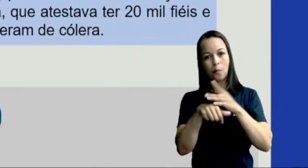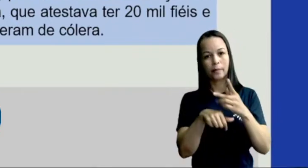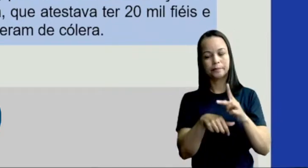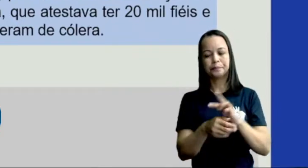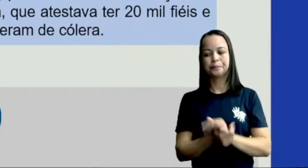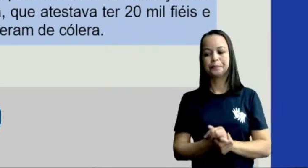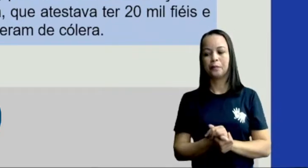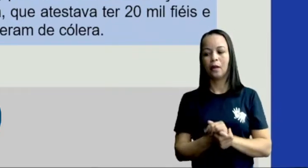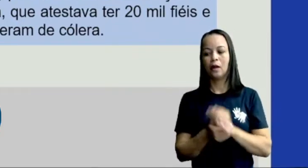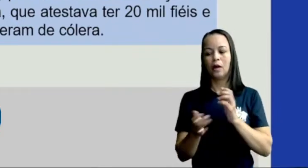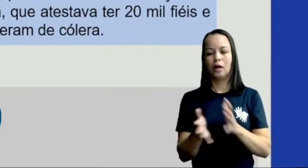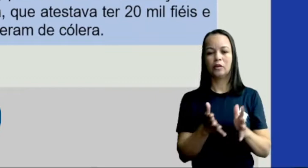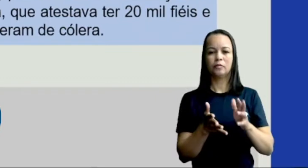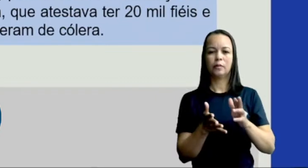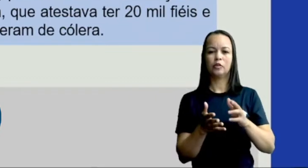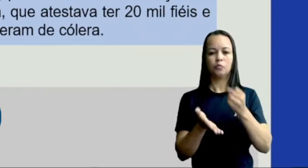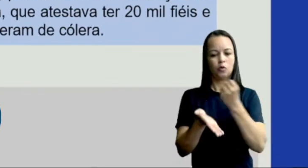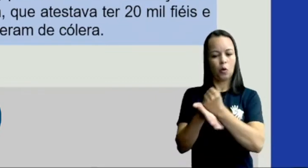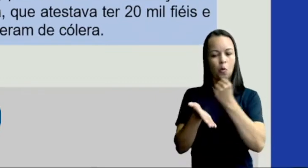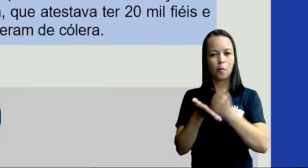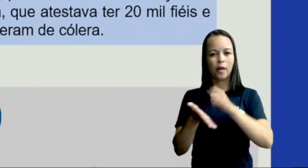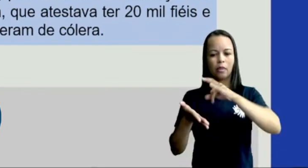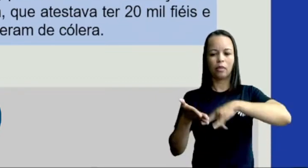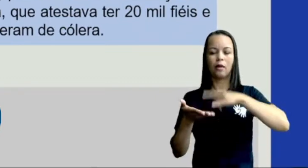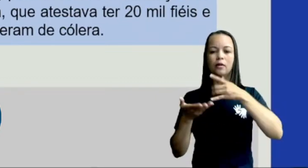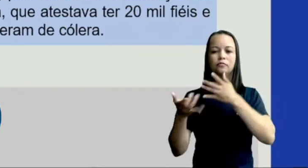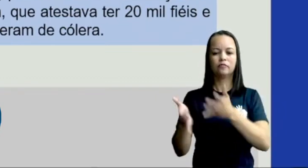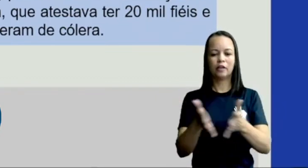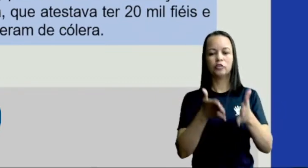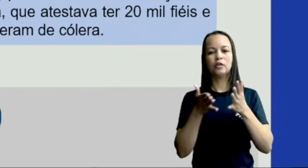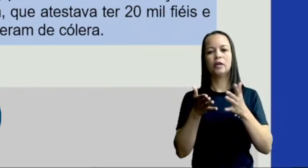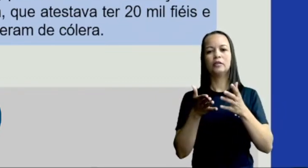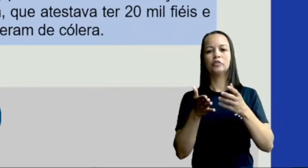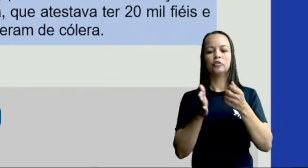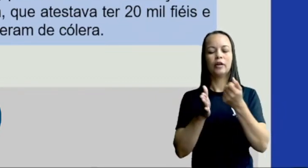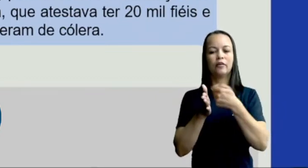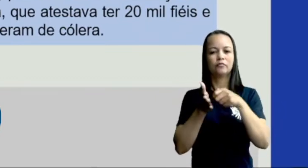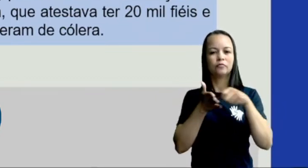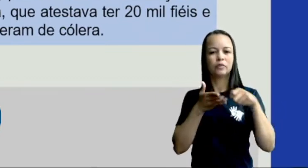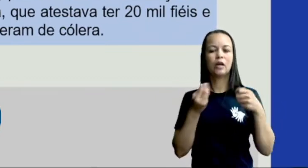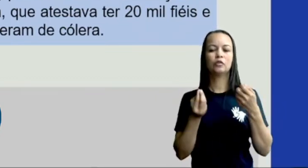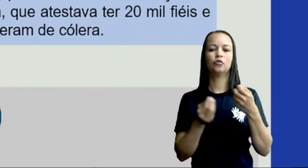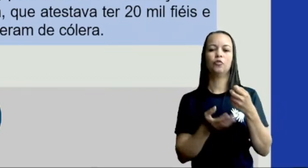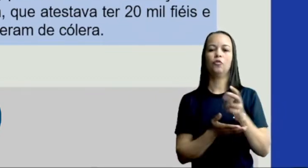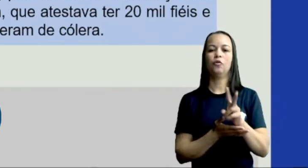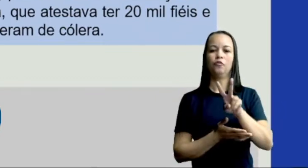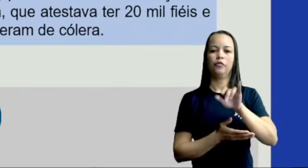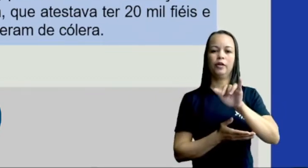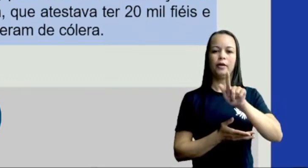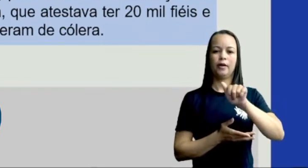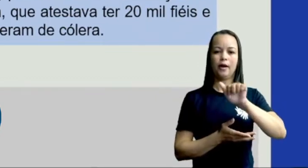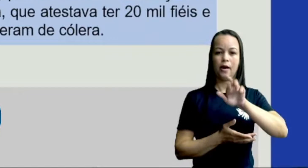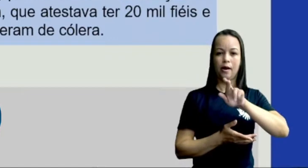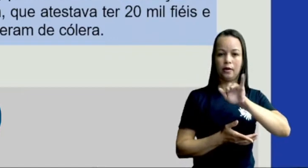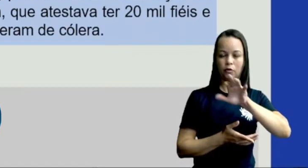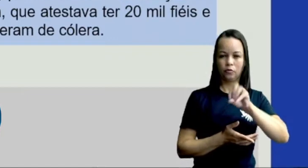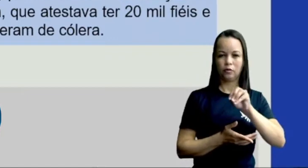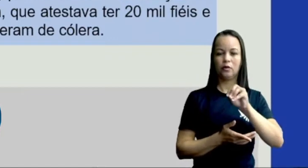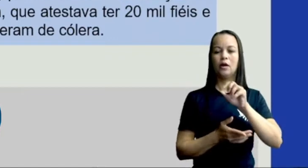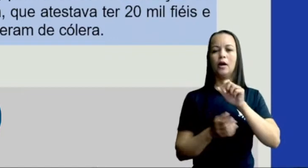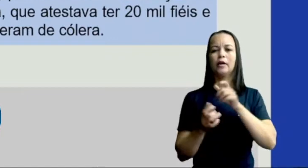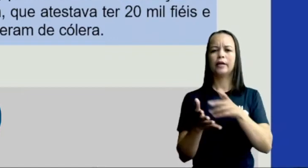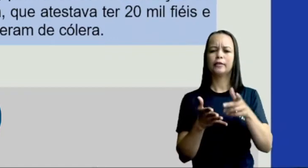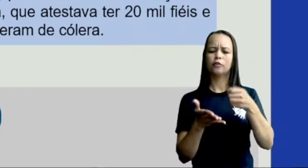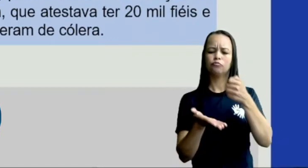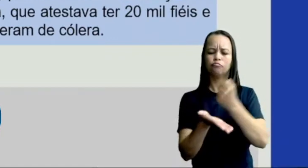mesmo documento diverge, pois descreve a afirmação do vigário da freguesia que atestava